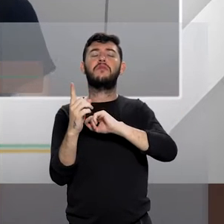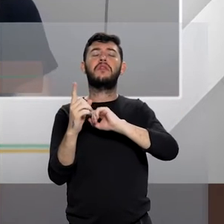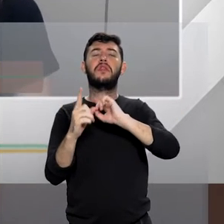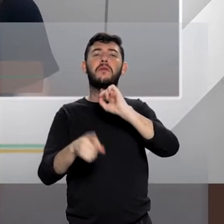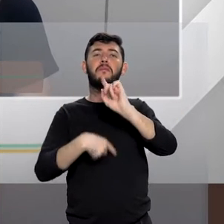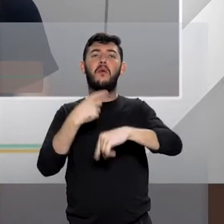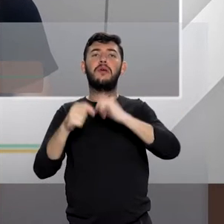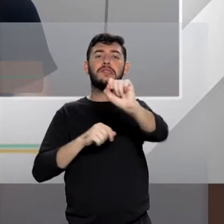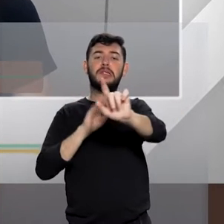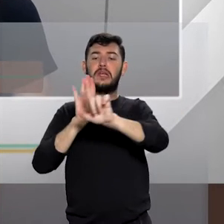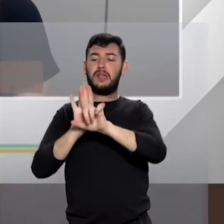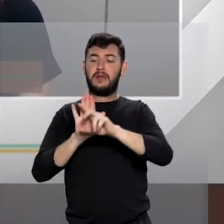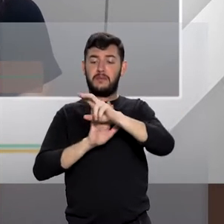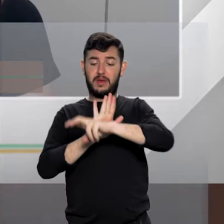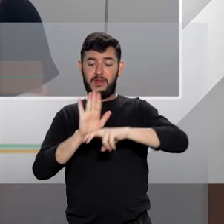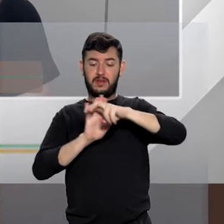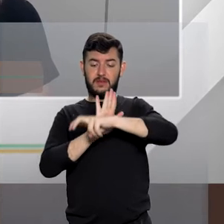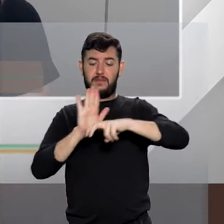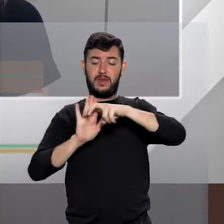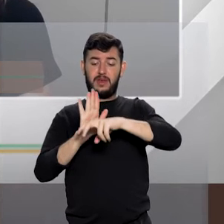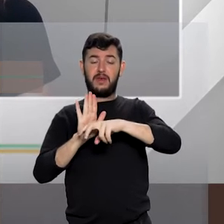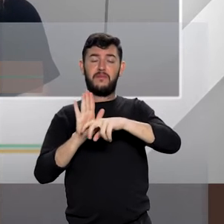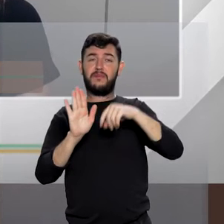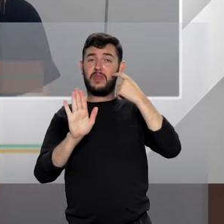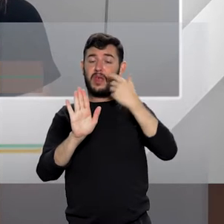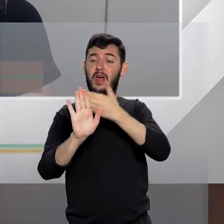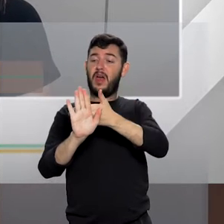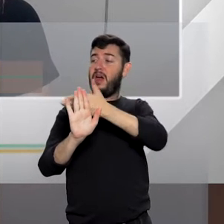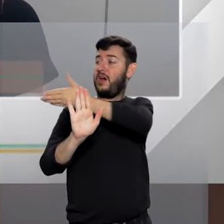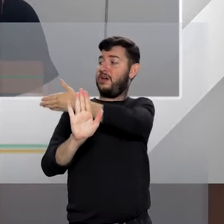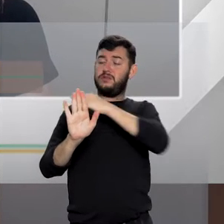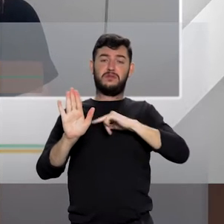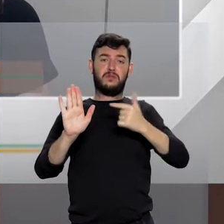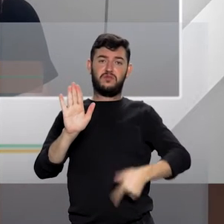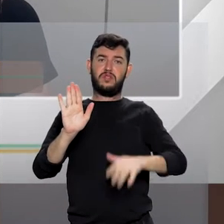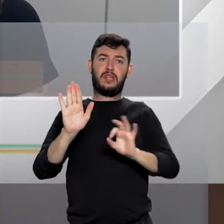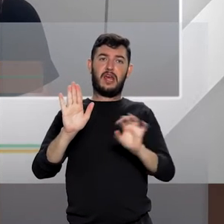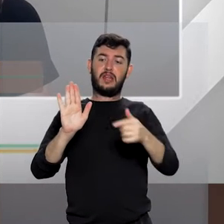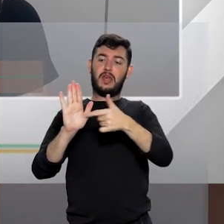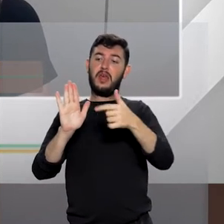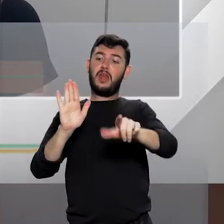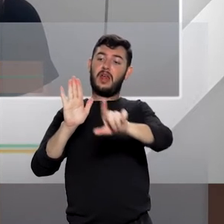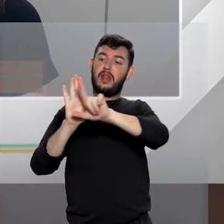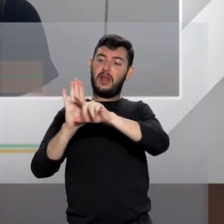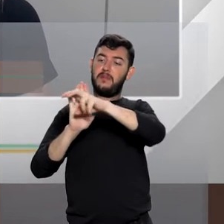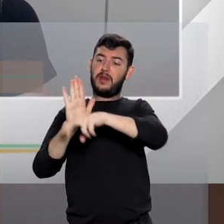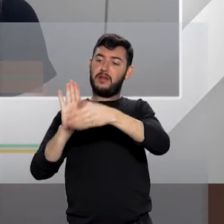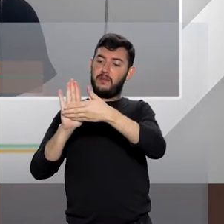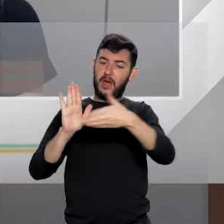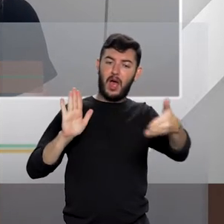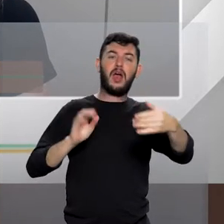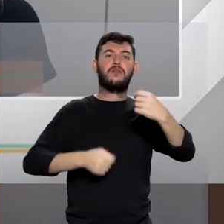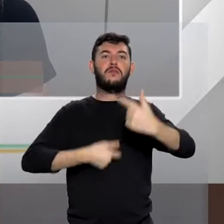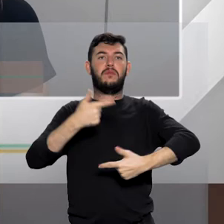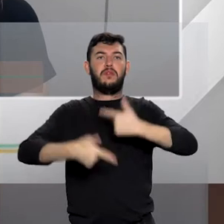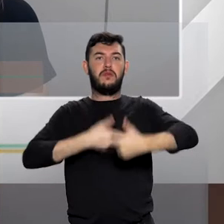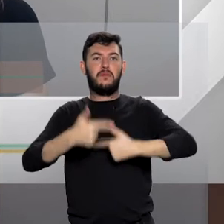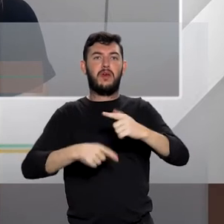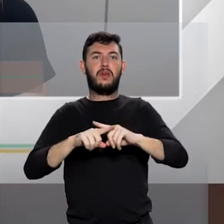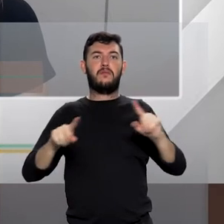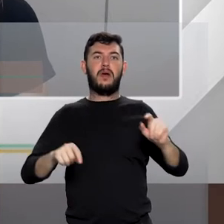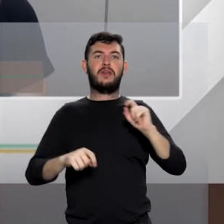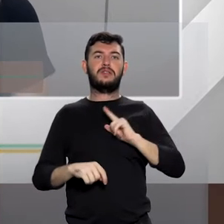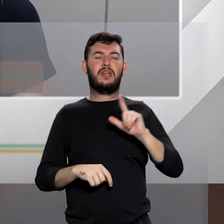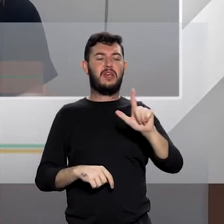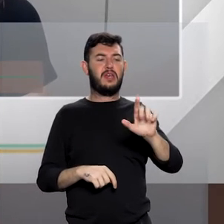Penha. Não que o Brasil não debatia essa questão anteriormente, nós sabemos que temos aí Eliette Safiotti, Leila